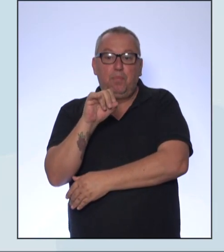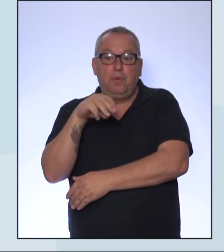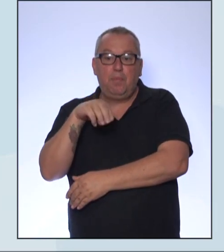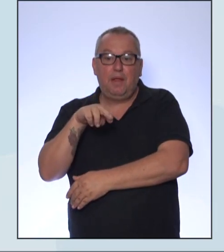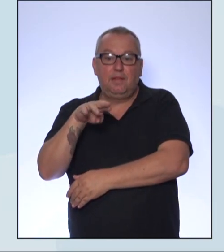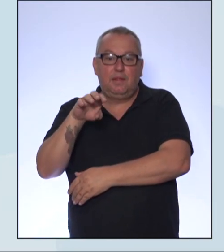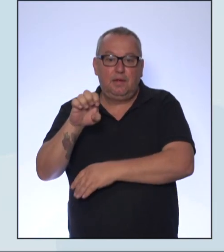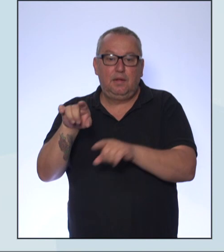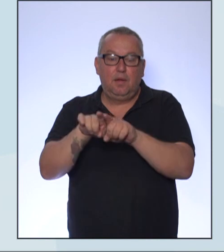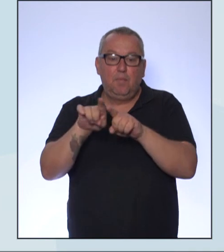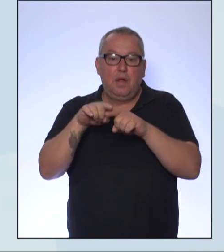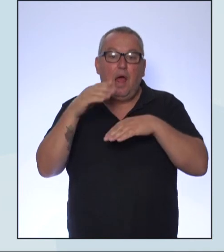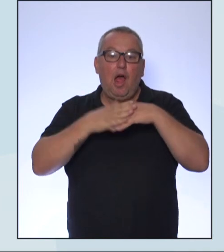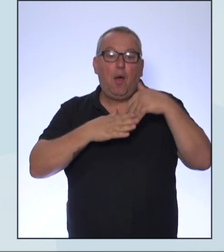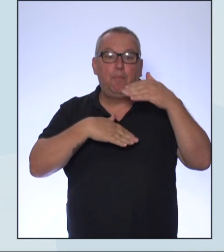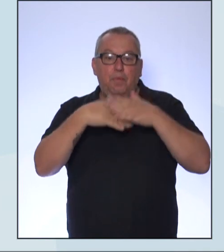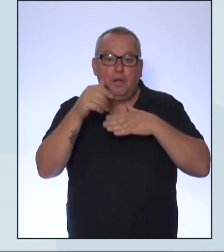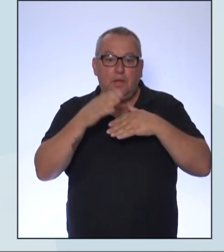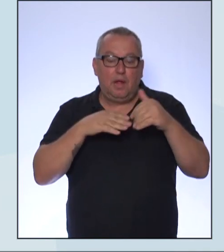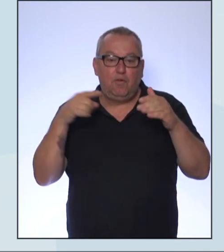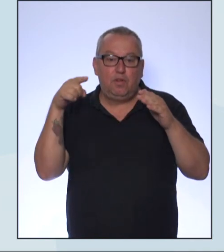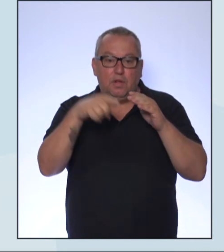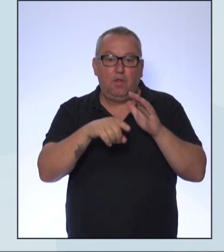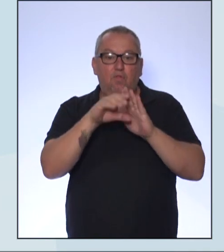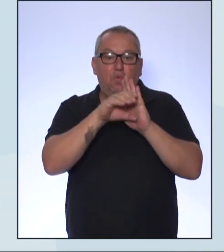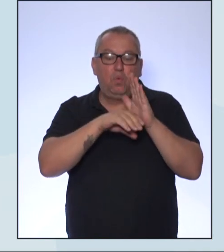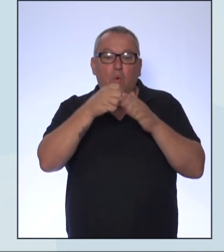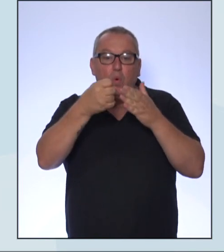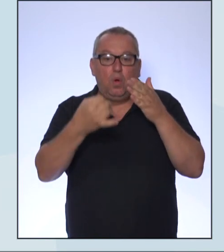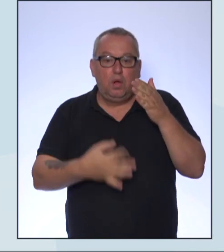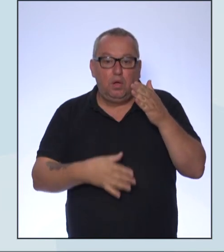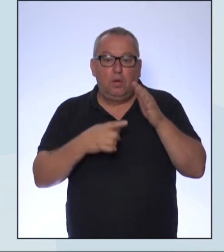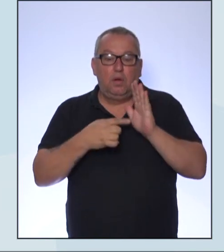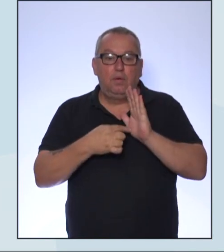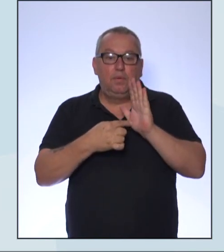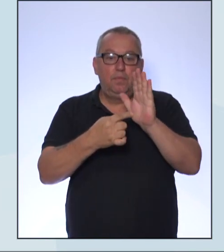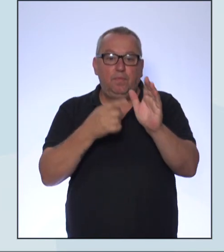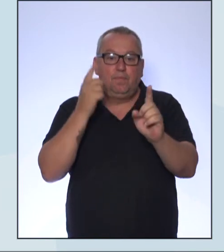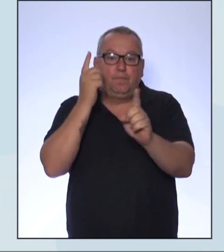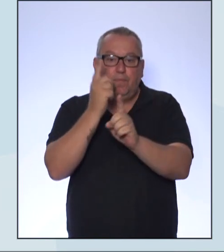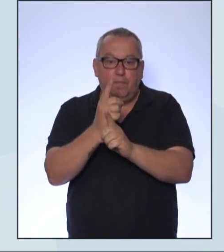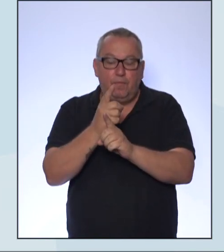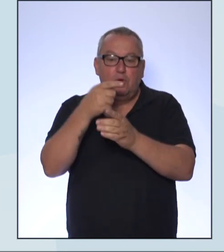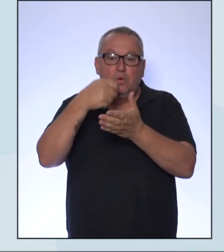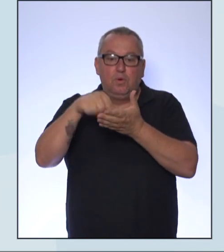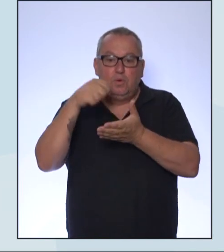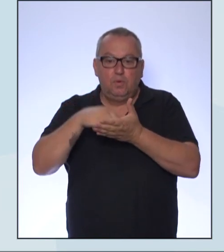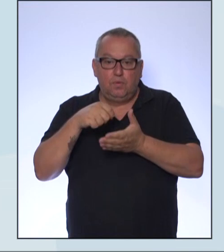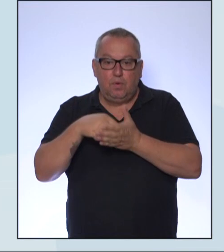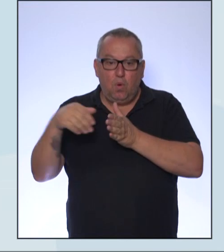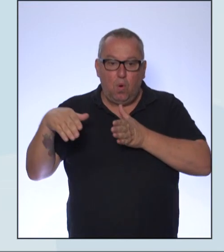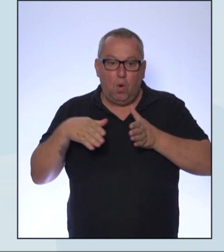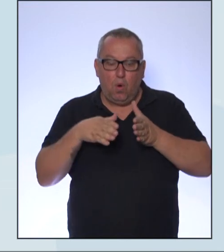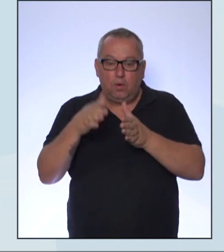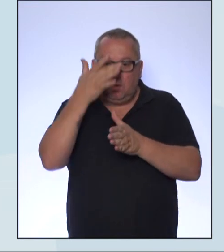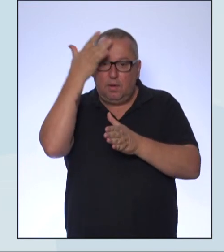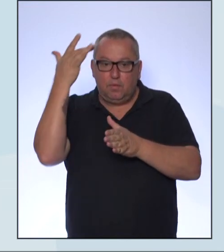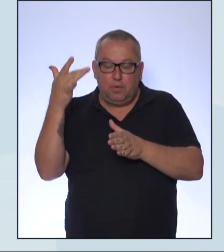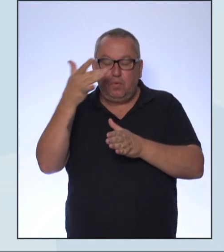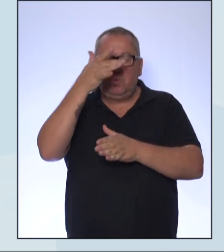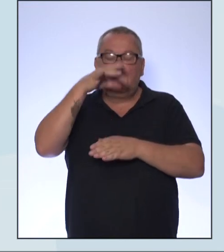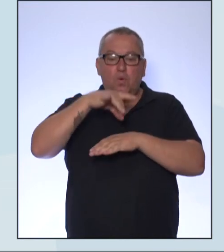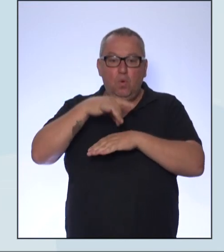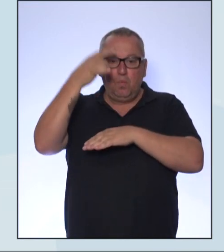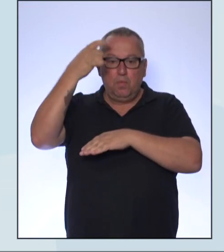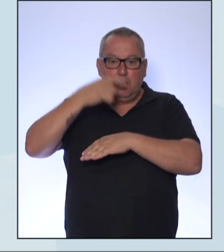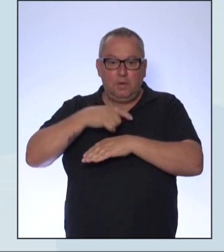E a habilidade do currículo é identificar e descrever as rotas de dispersão da população humana